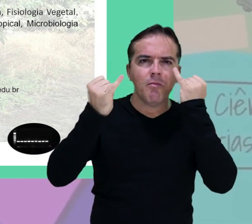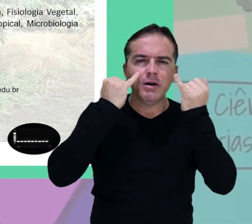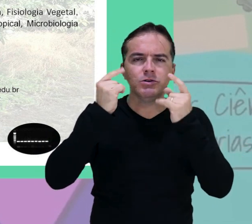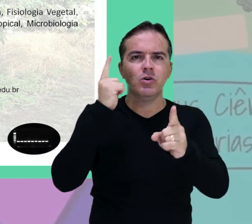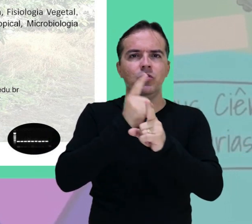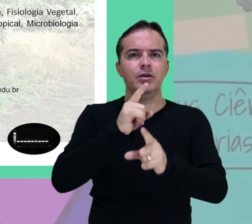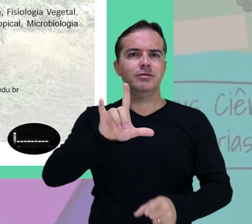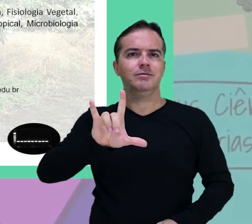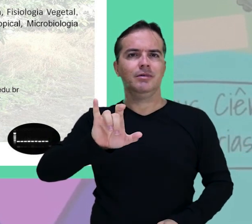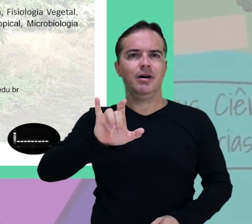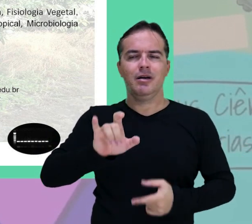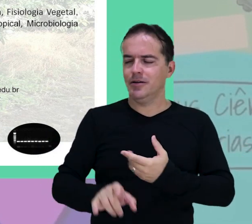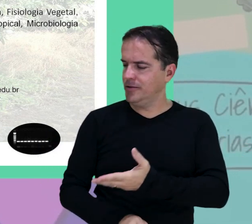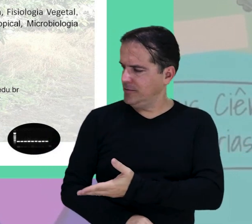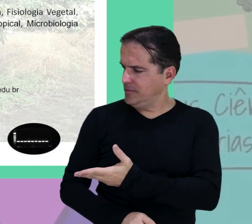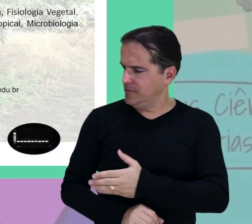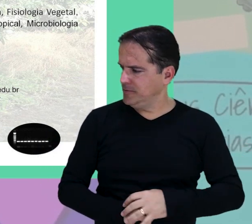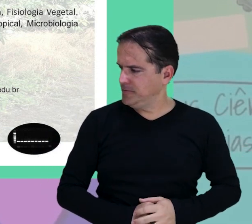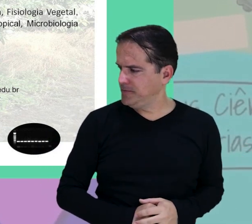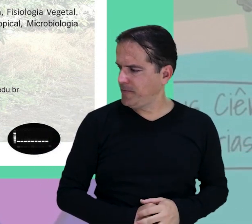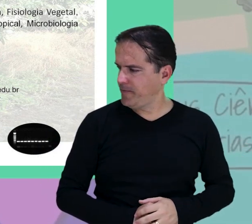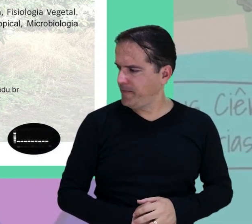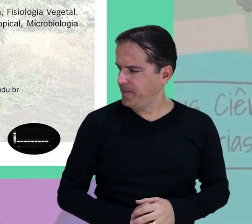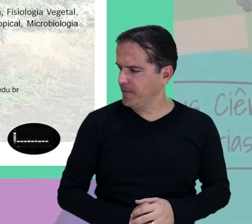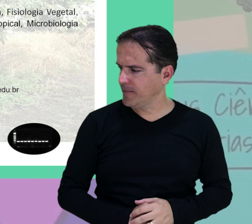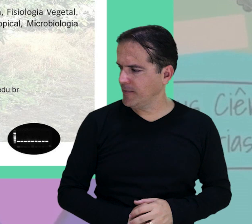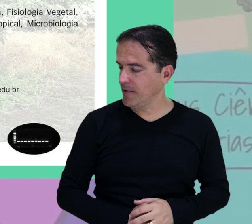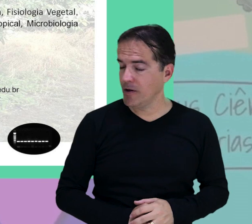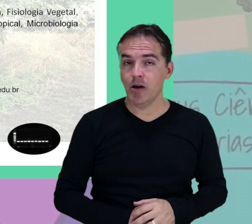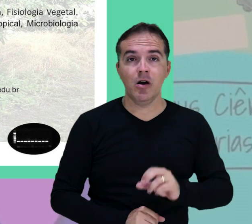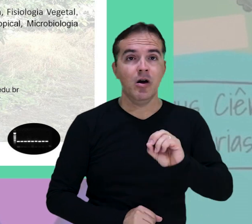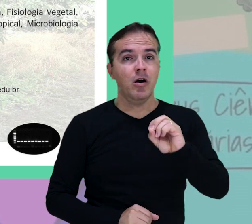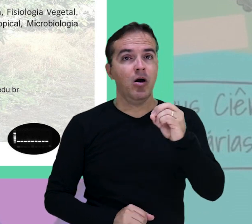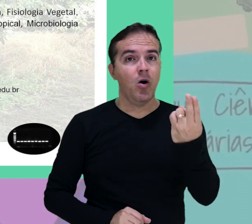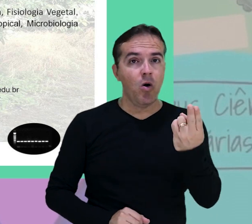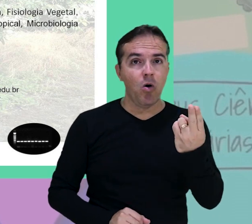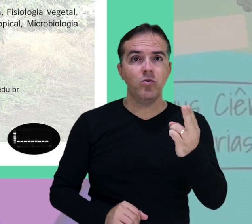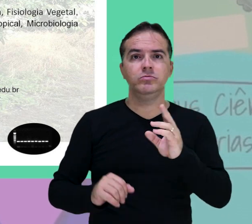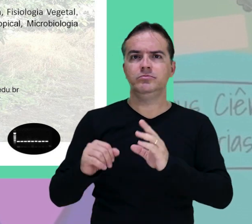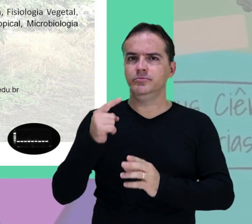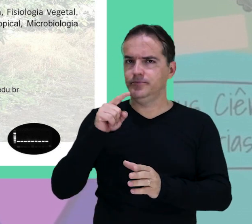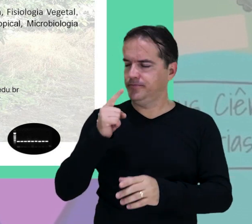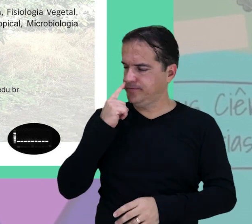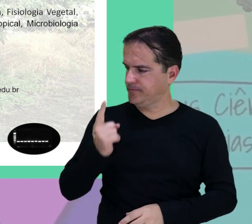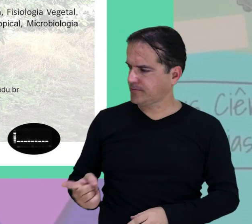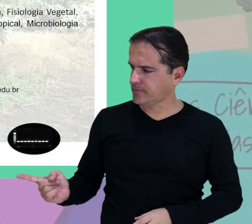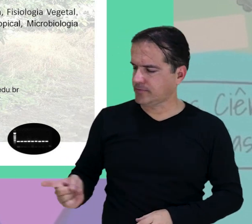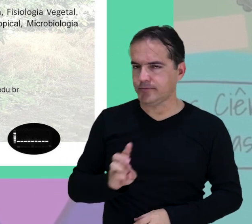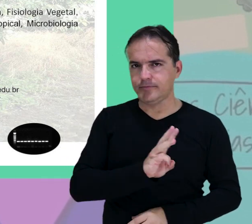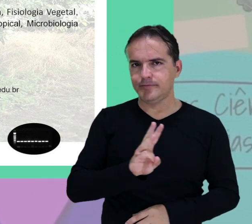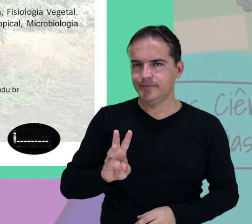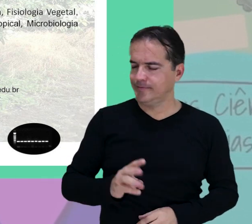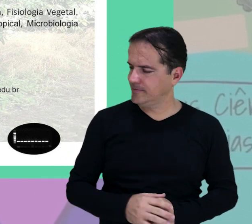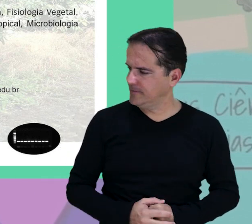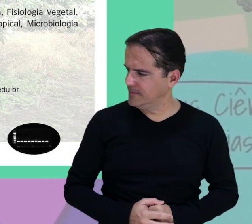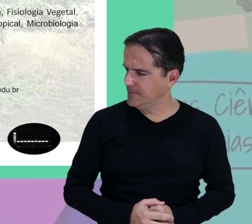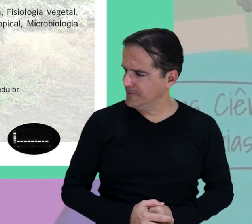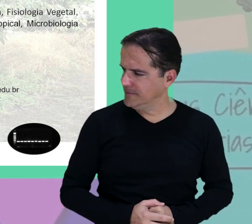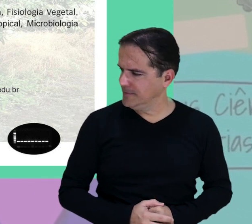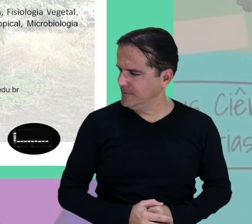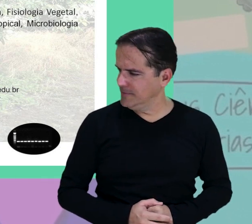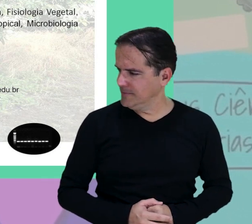Instagram, arroba produçãovegetalunivasf ou na página do programa produçãovegetal